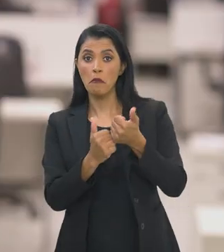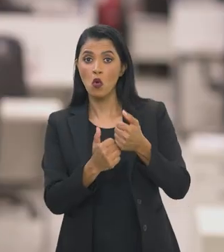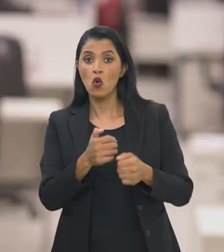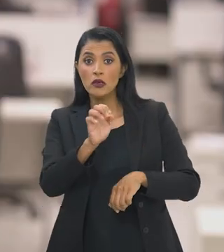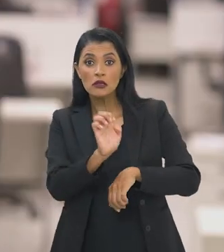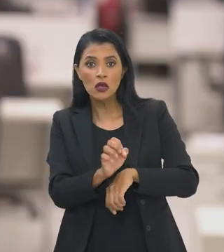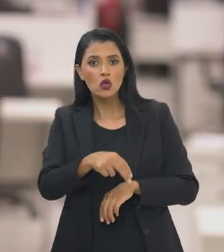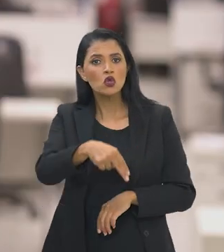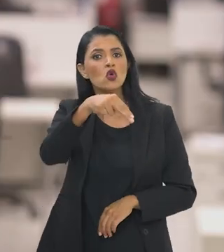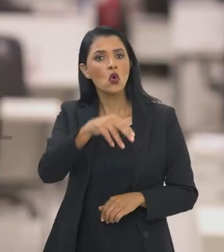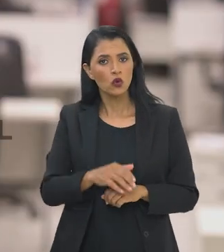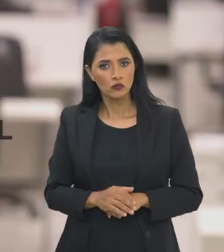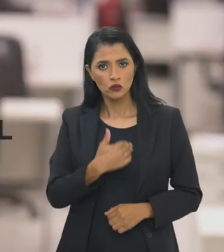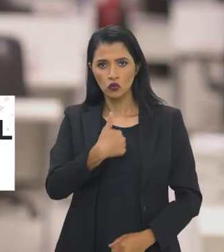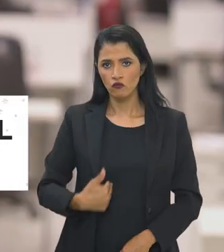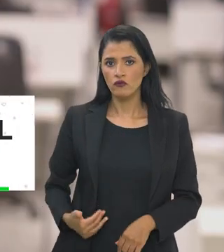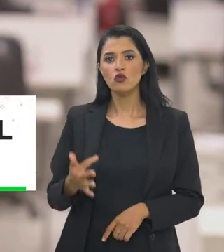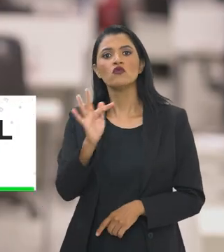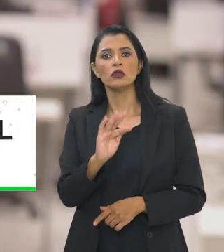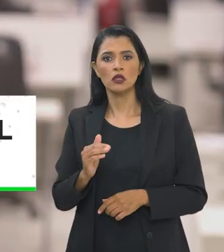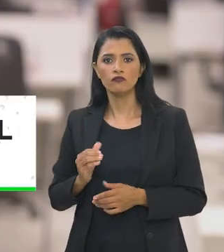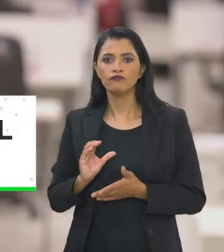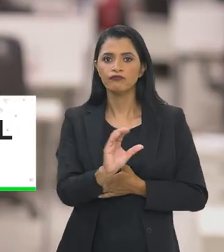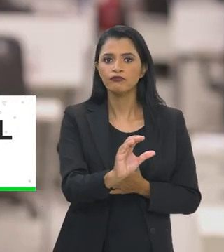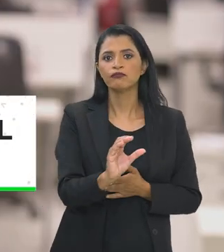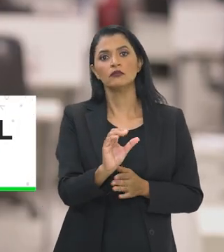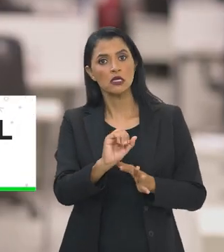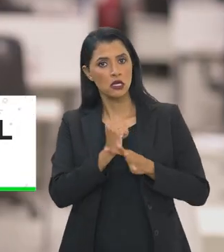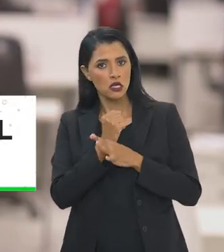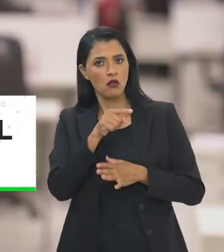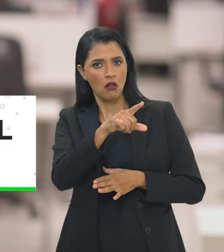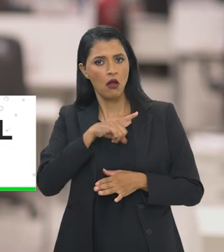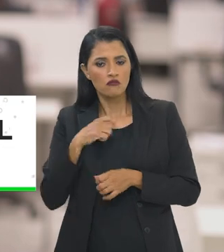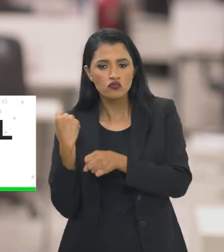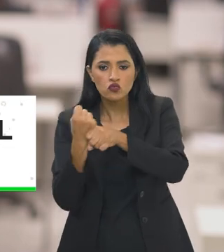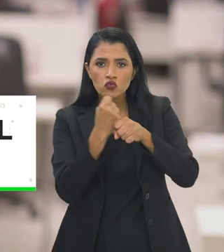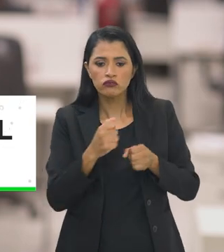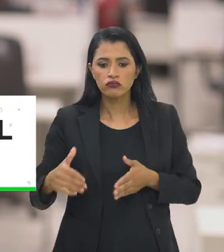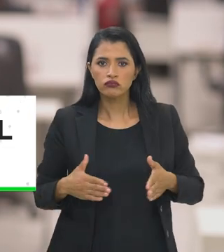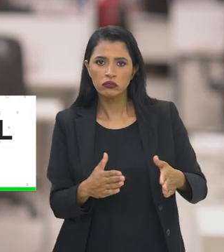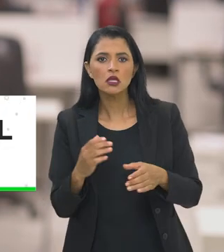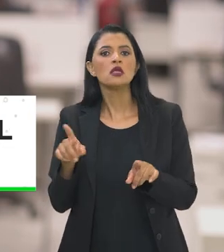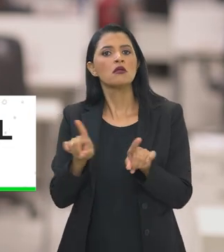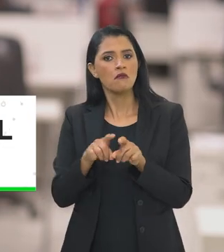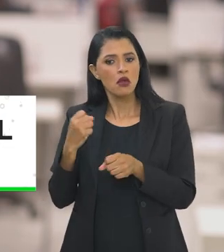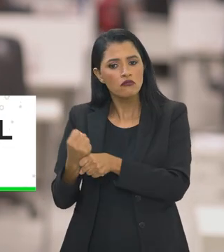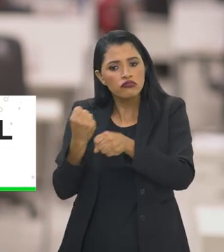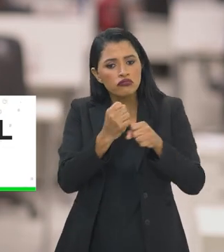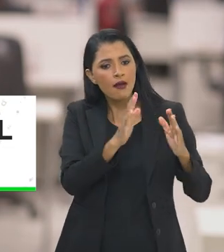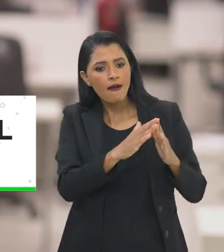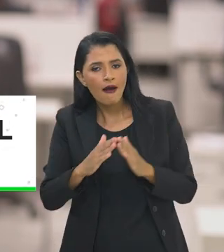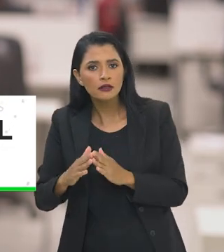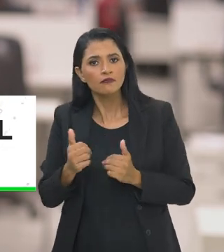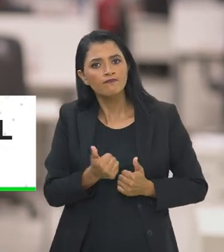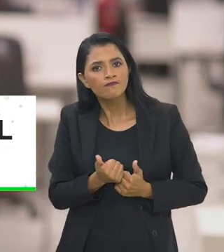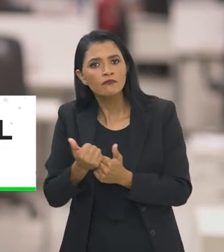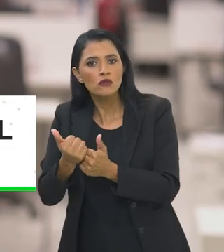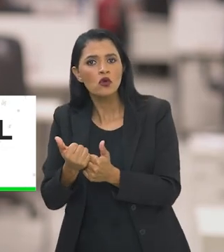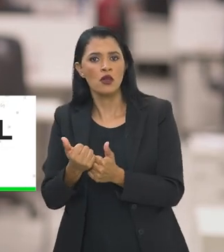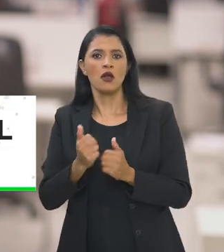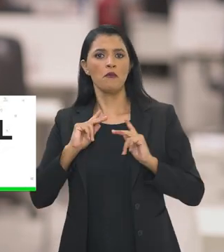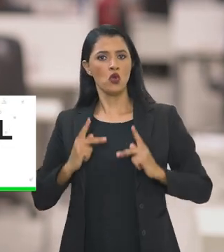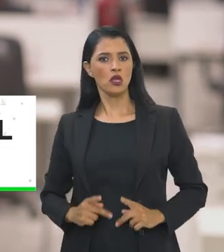Apoio ao Norte. O governo federal garantiu recursos para restabelecer vias, reconstruir casas e prestar